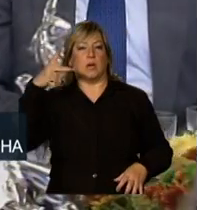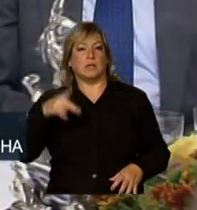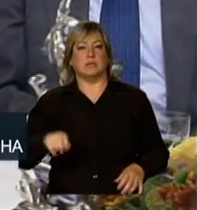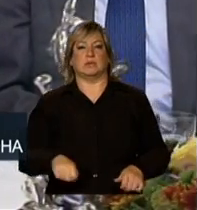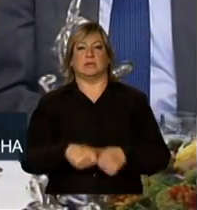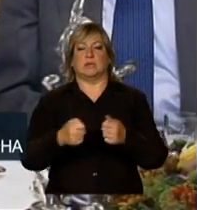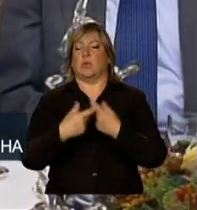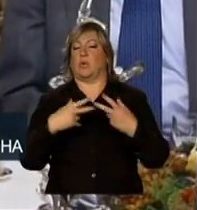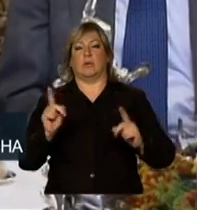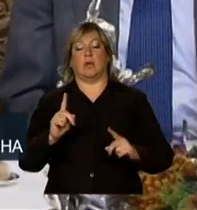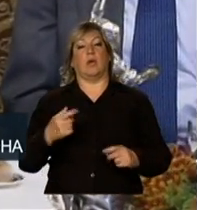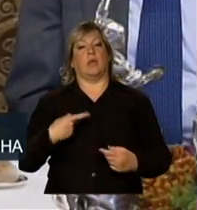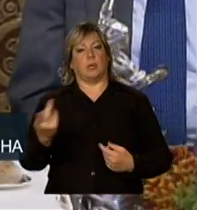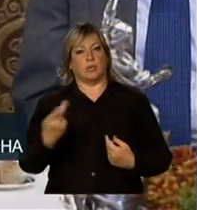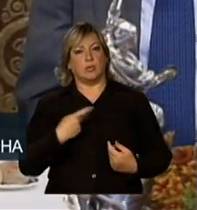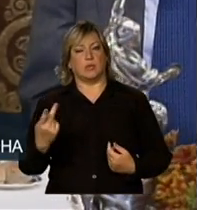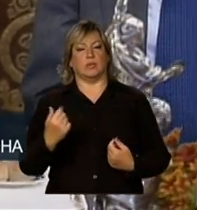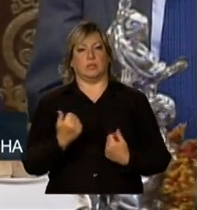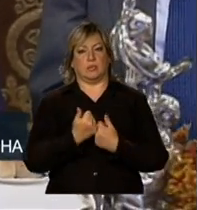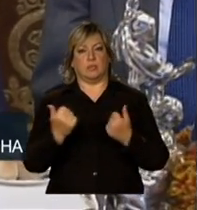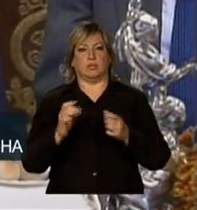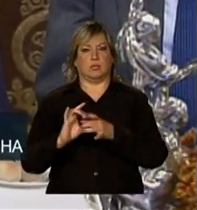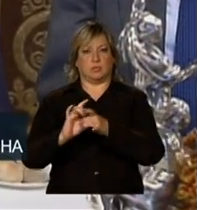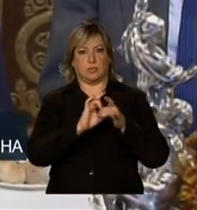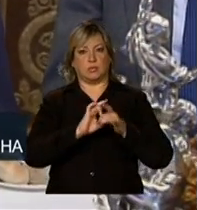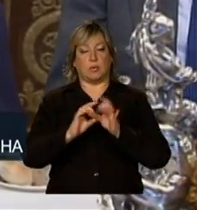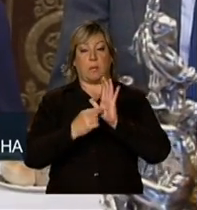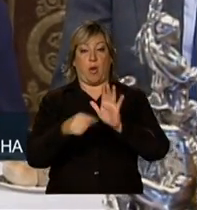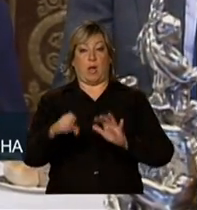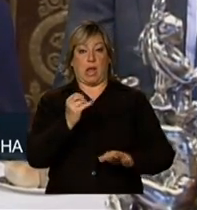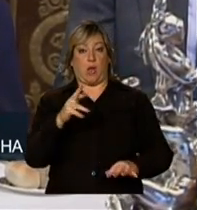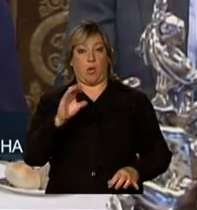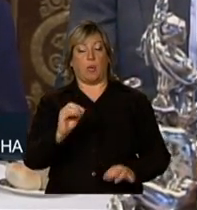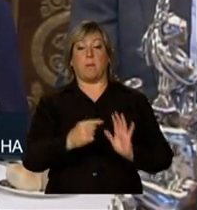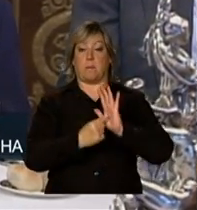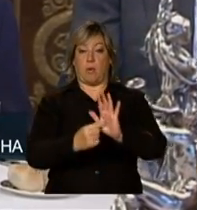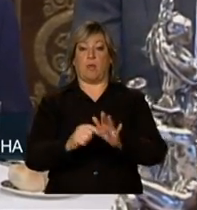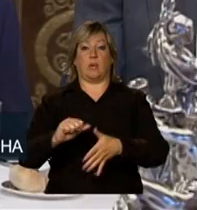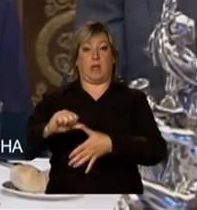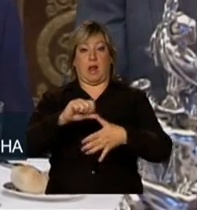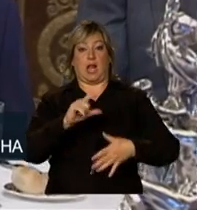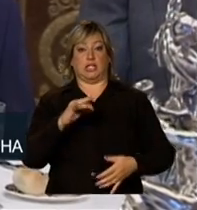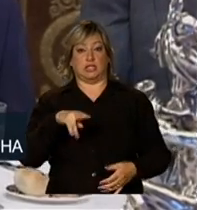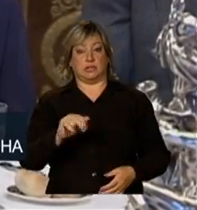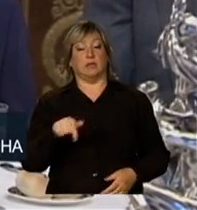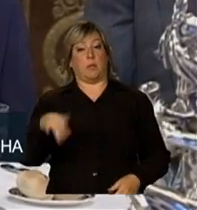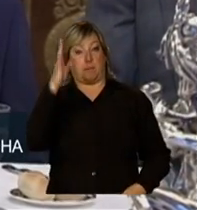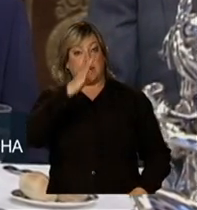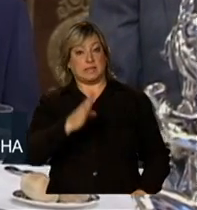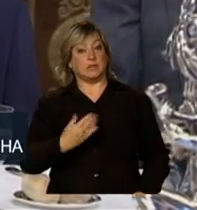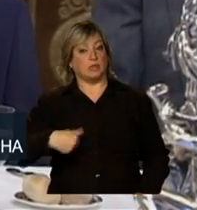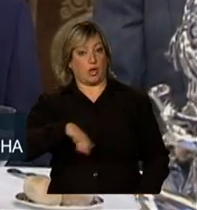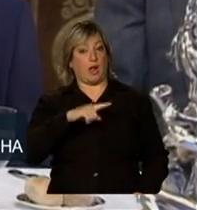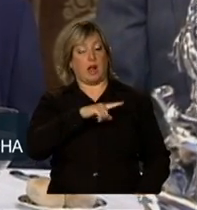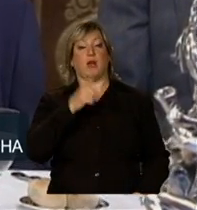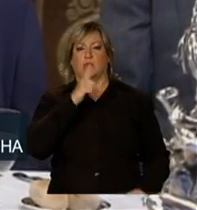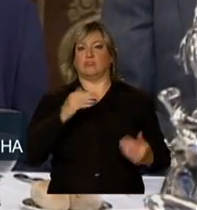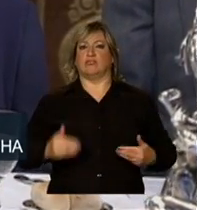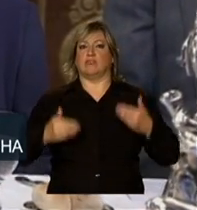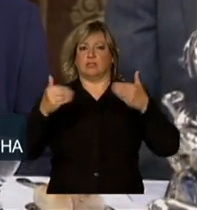a cooperação expressa no euro e que é exemplo para a América Latina. No Brasil, avançamos muito,